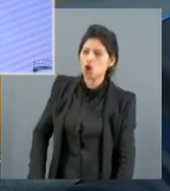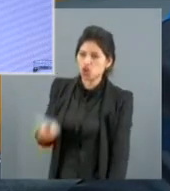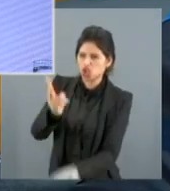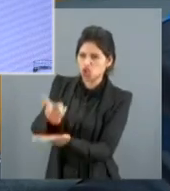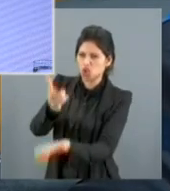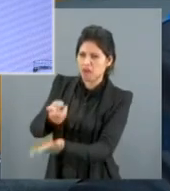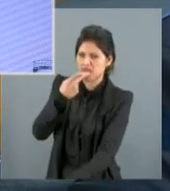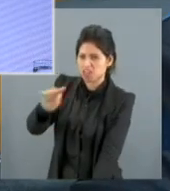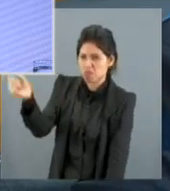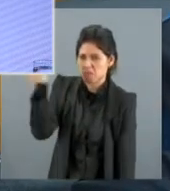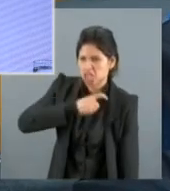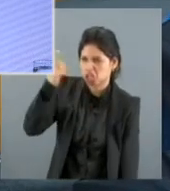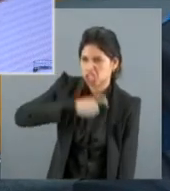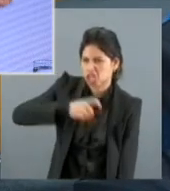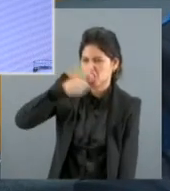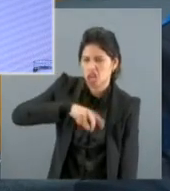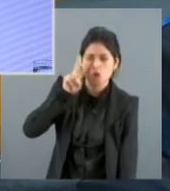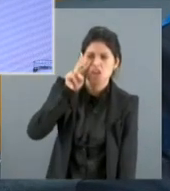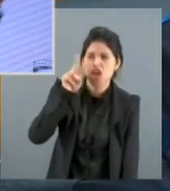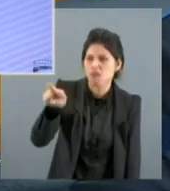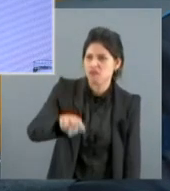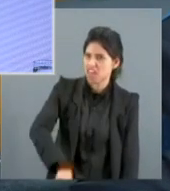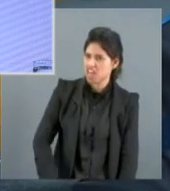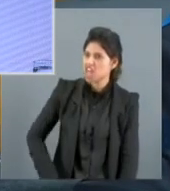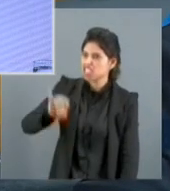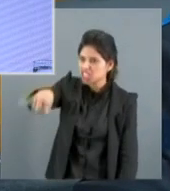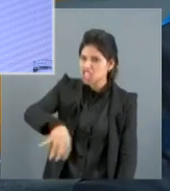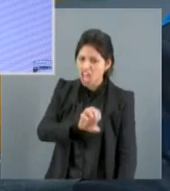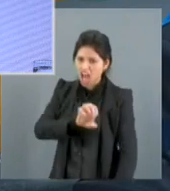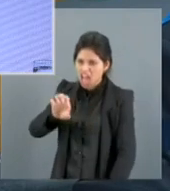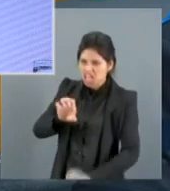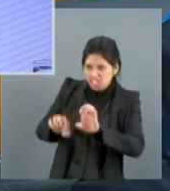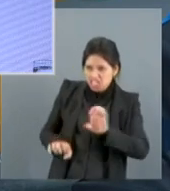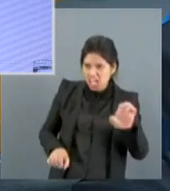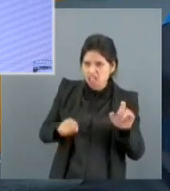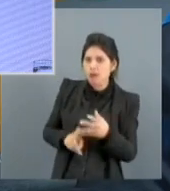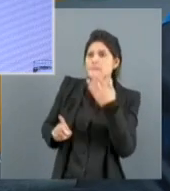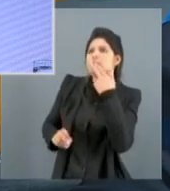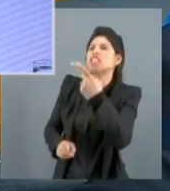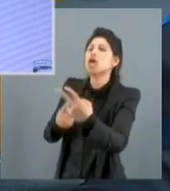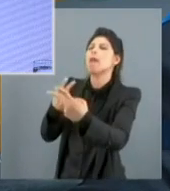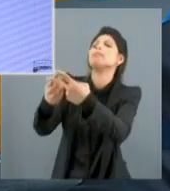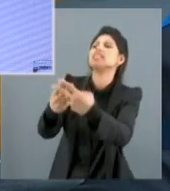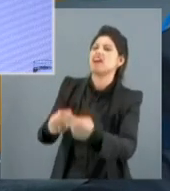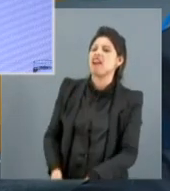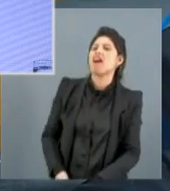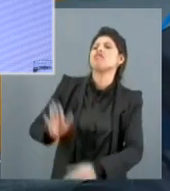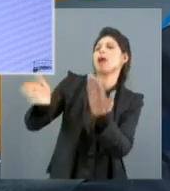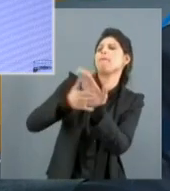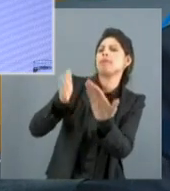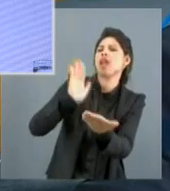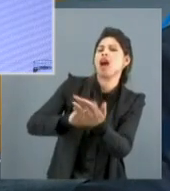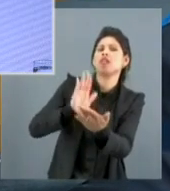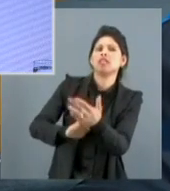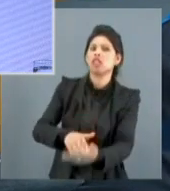essas ordens foram dadas e resultou no dia 8 de janeiro como um golpe, uma tentativa de golpe de Estado.